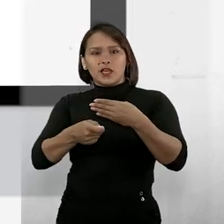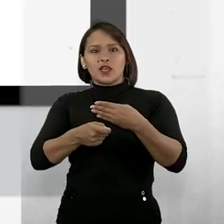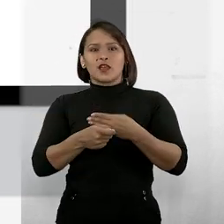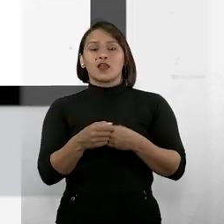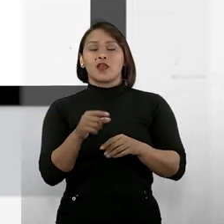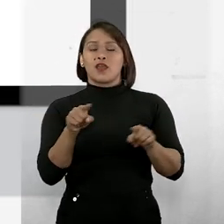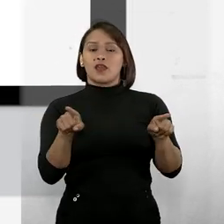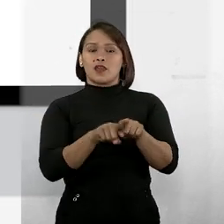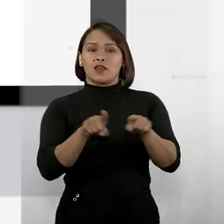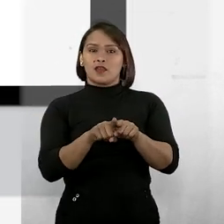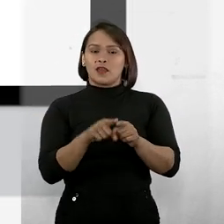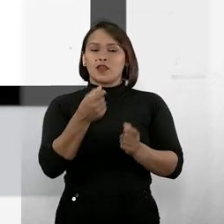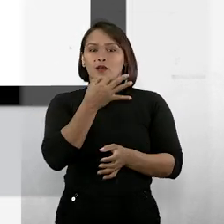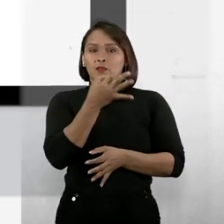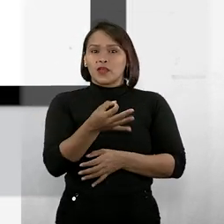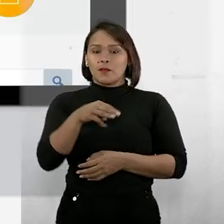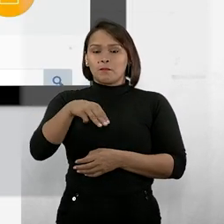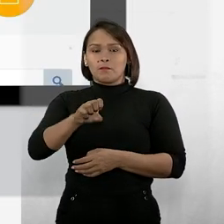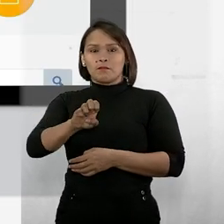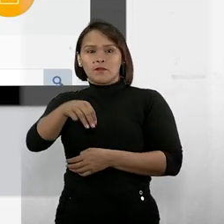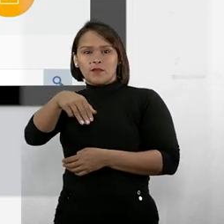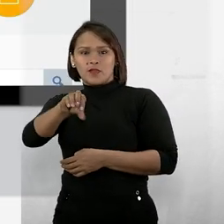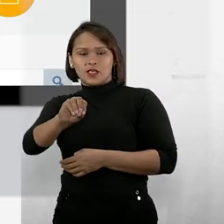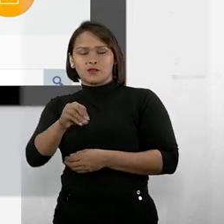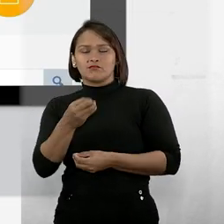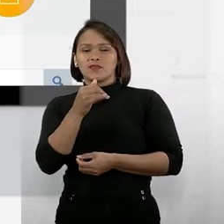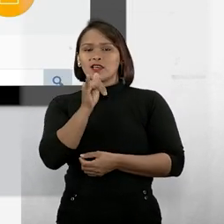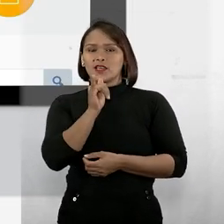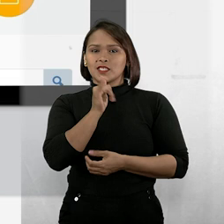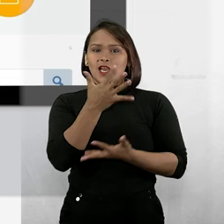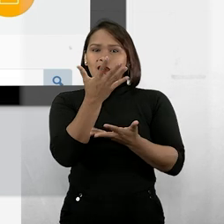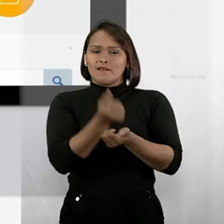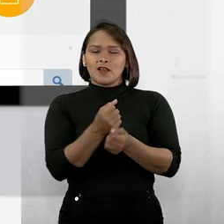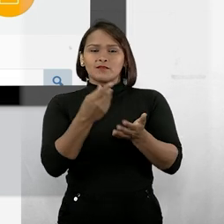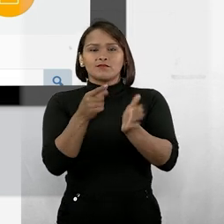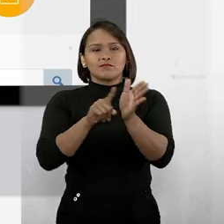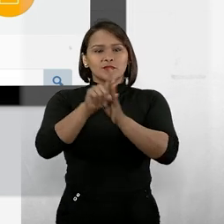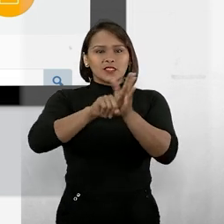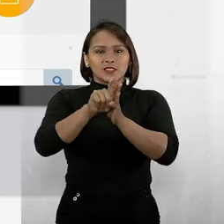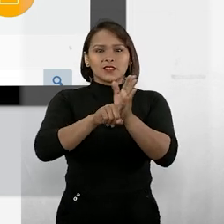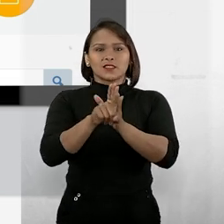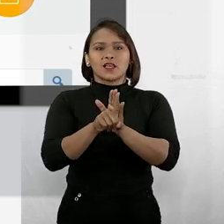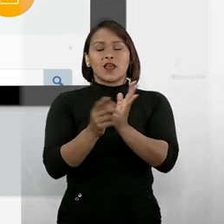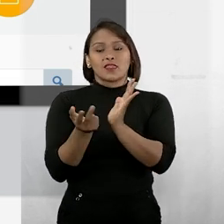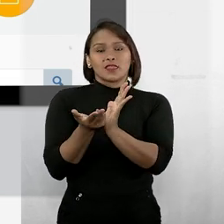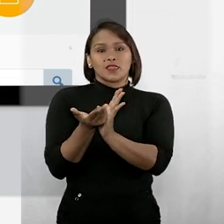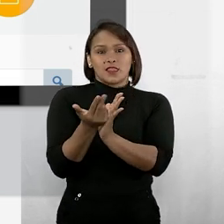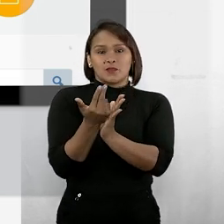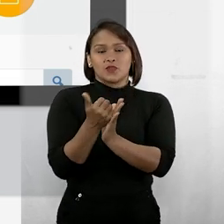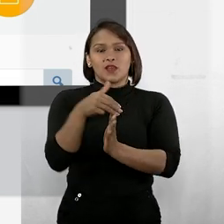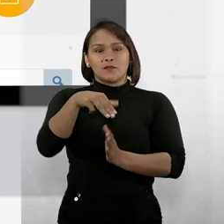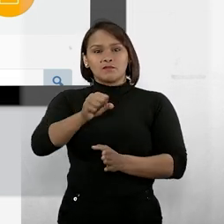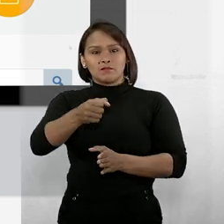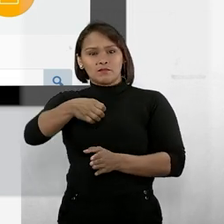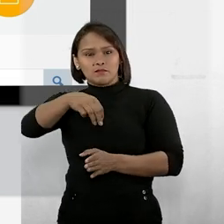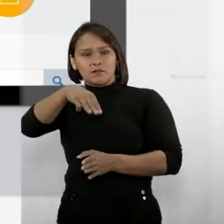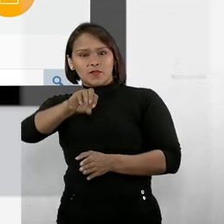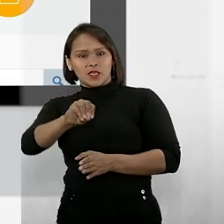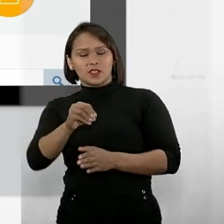é o conectivo mesmo. Como exemplo, vamos pesquisar tributário mesmo